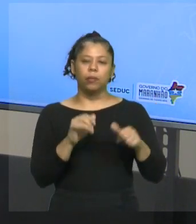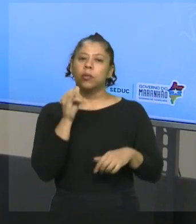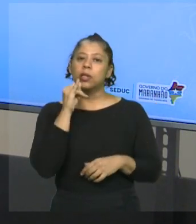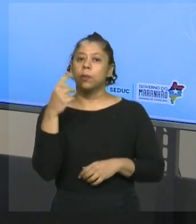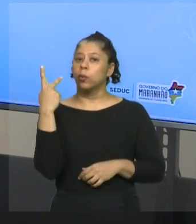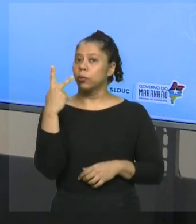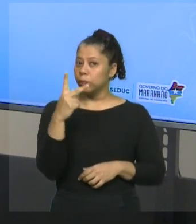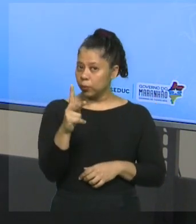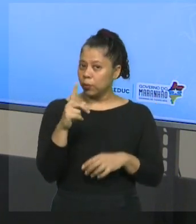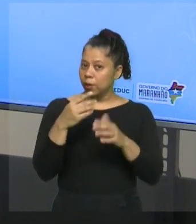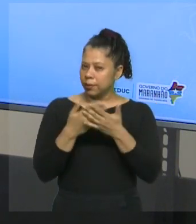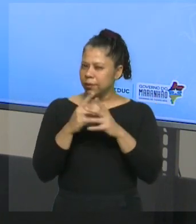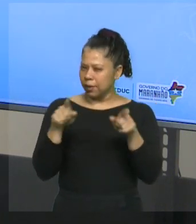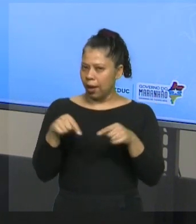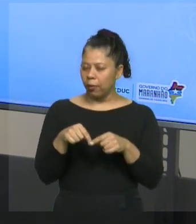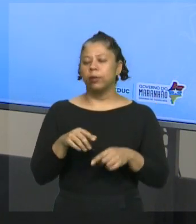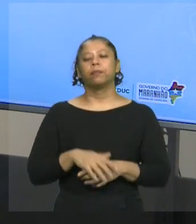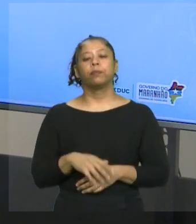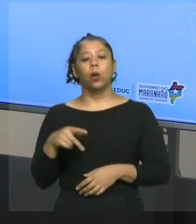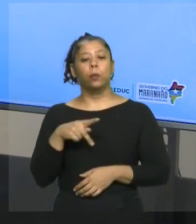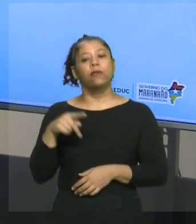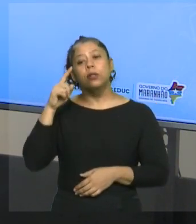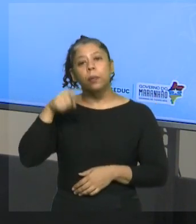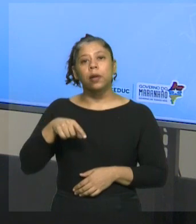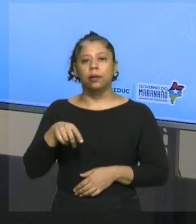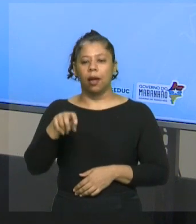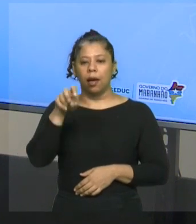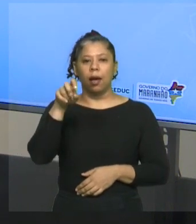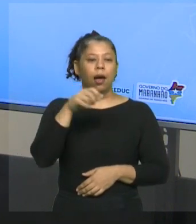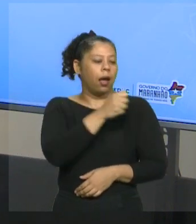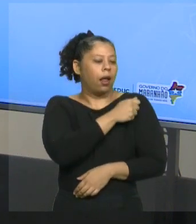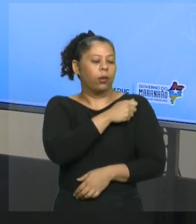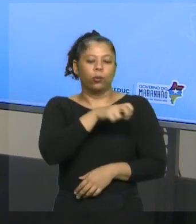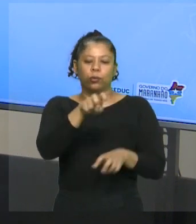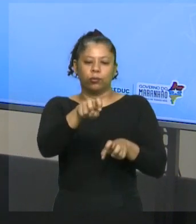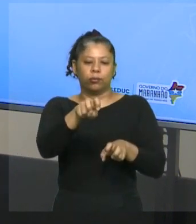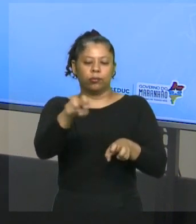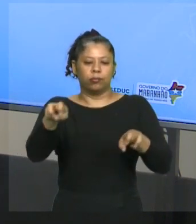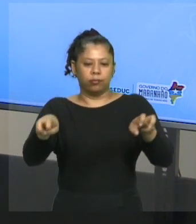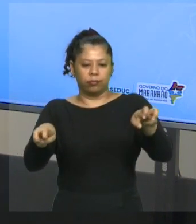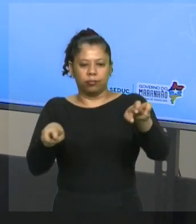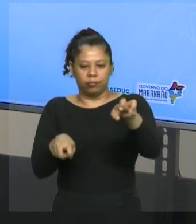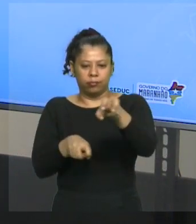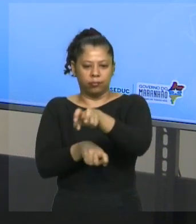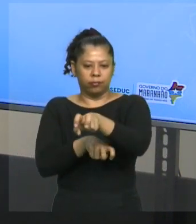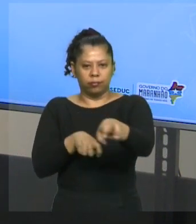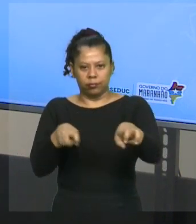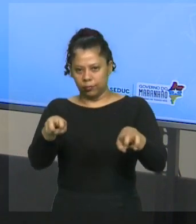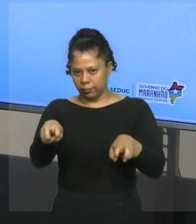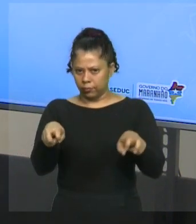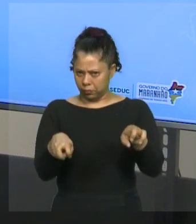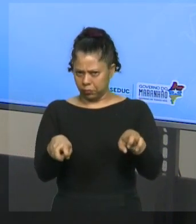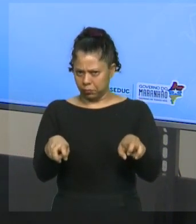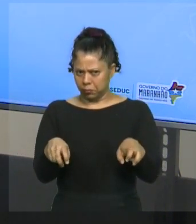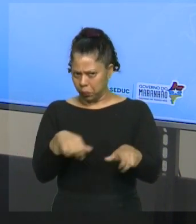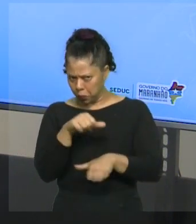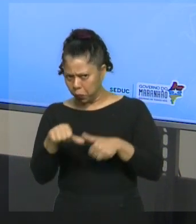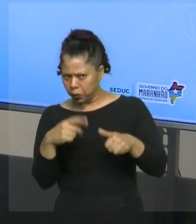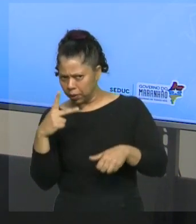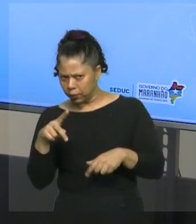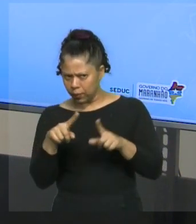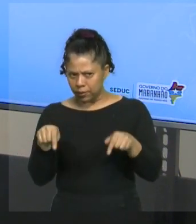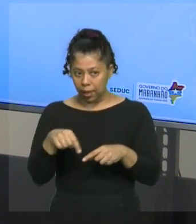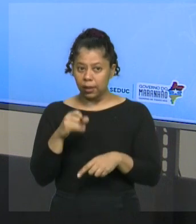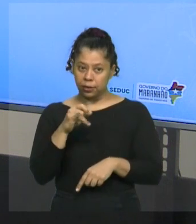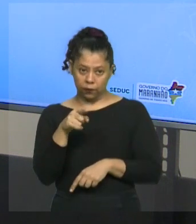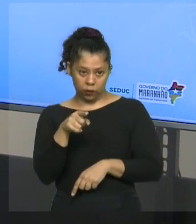o professor mudar todos os alunos de lugar, a tua sala de aula muda, vira uma outra sala? Se você está no